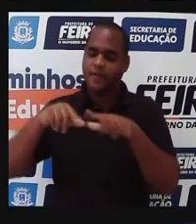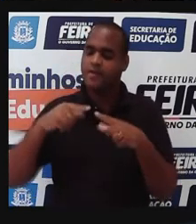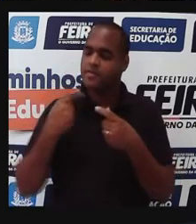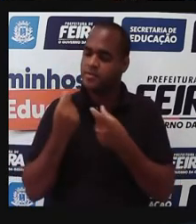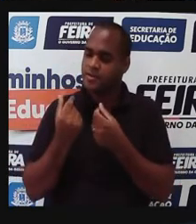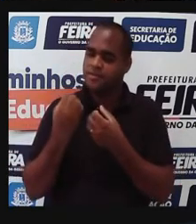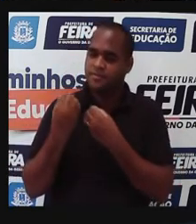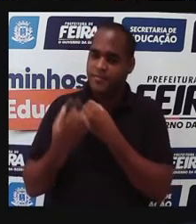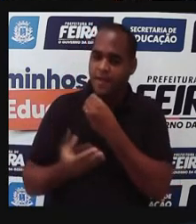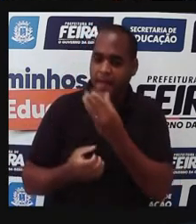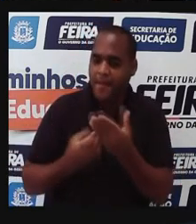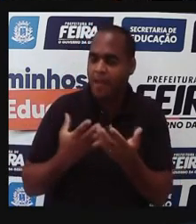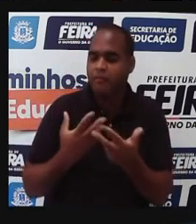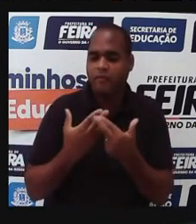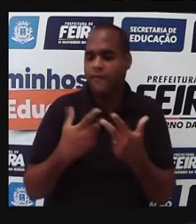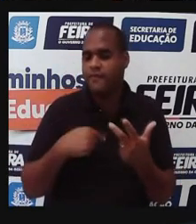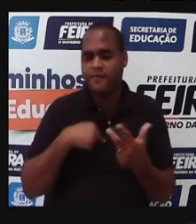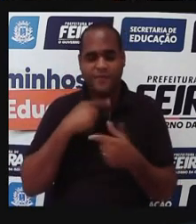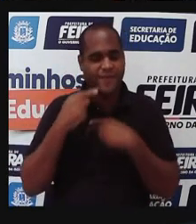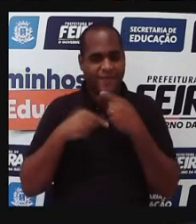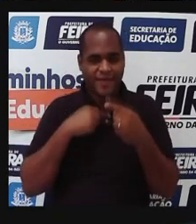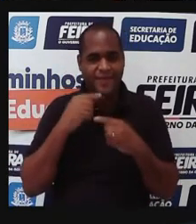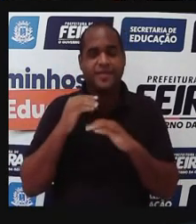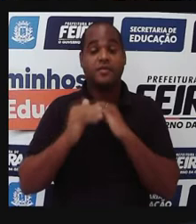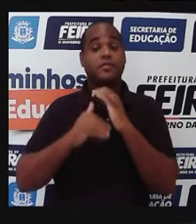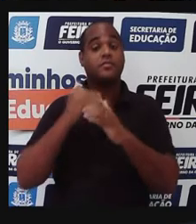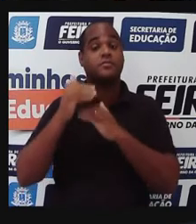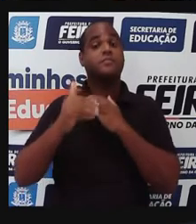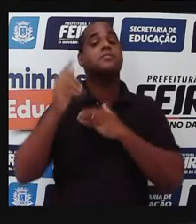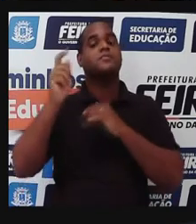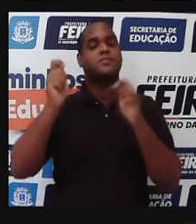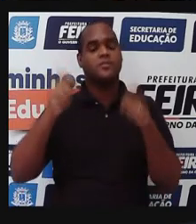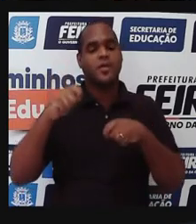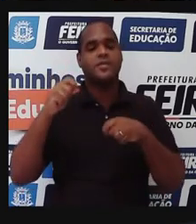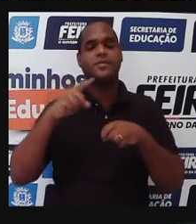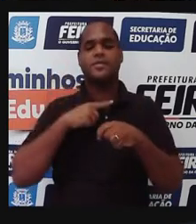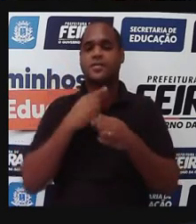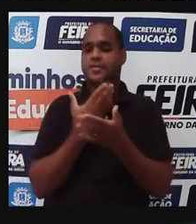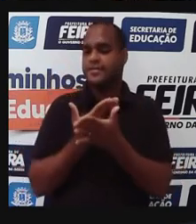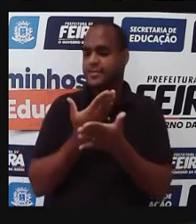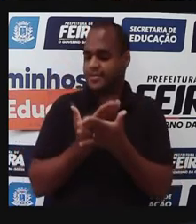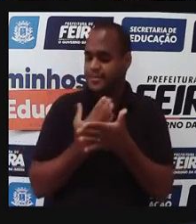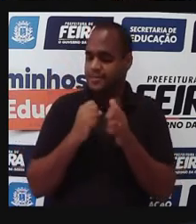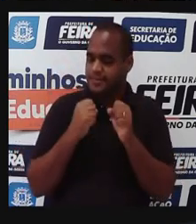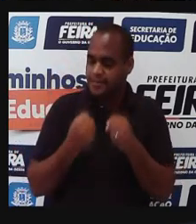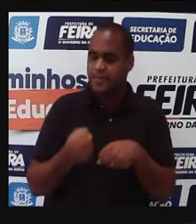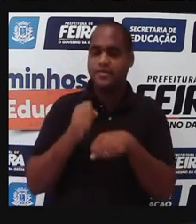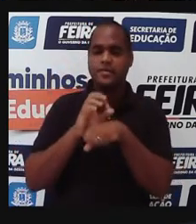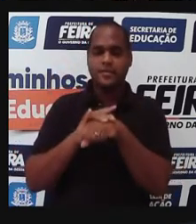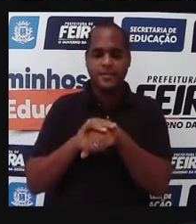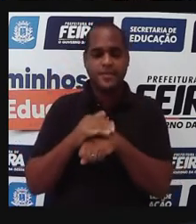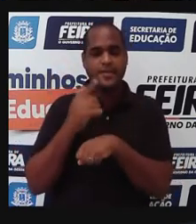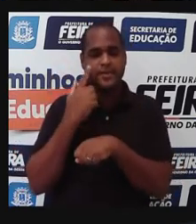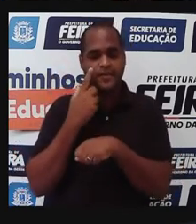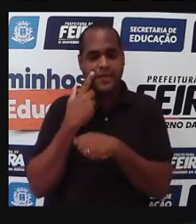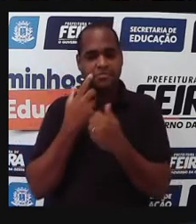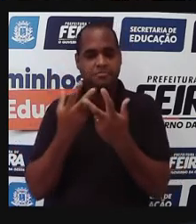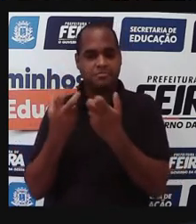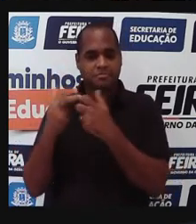recursos, vamos pensar assim, não tem tanto investimento para estudar essas doenças, para fazer